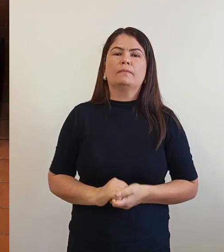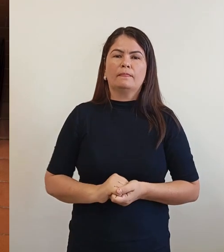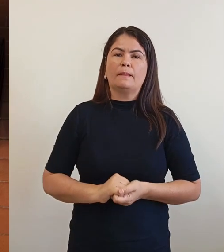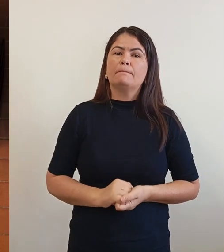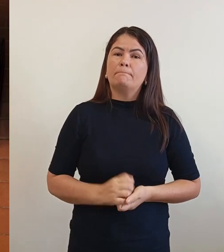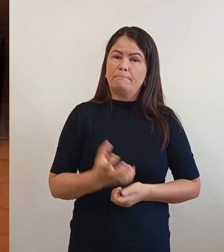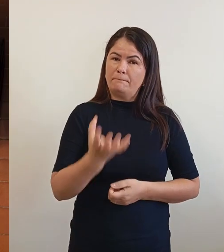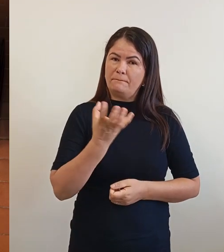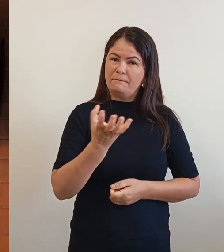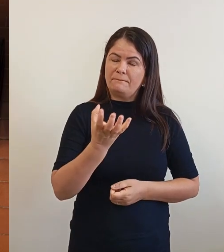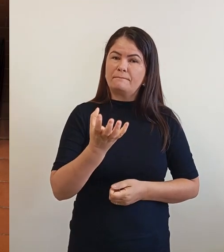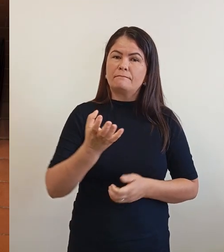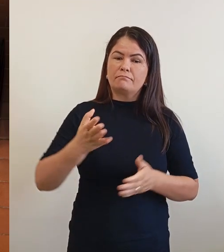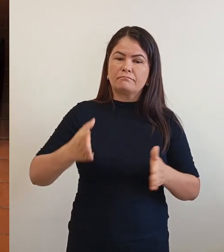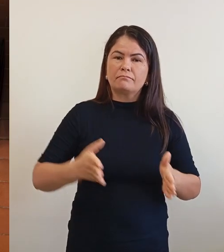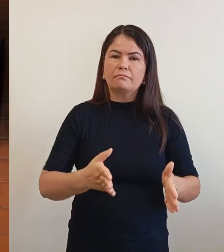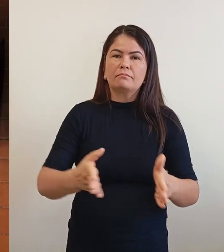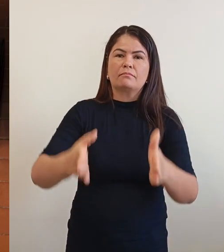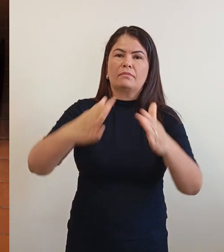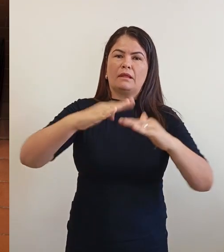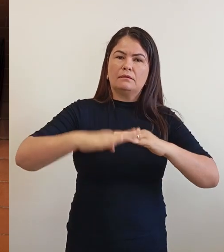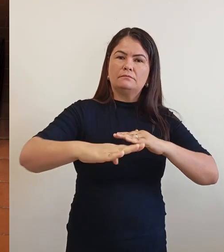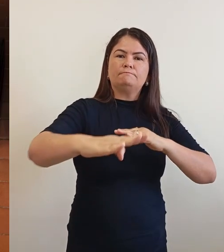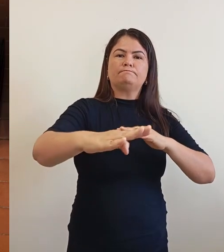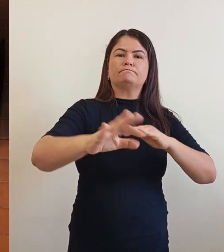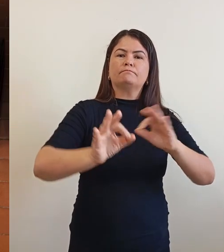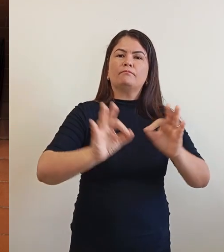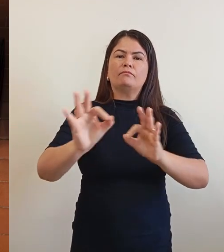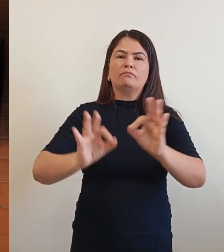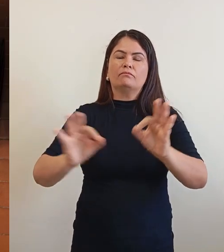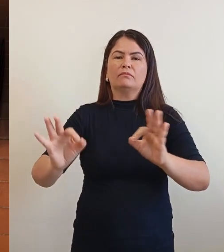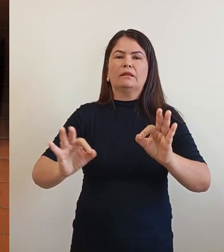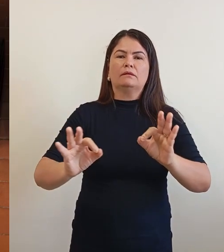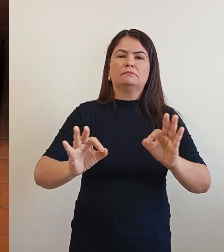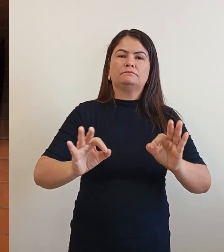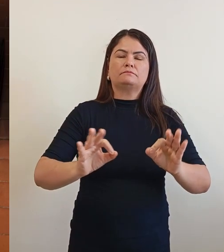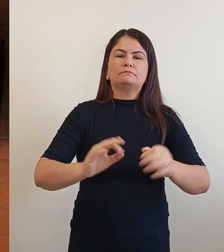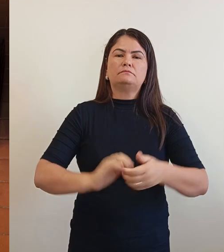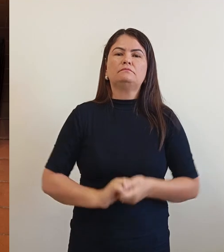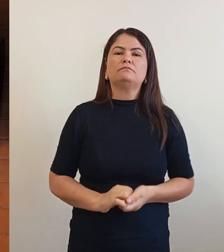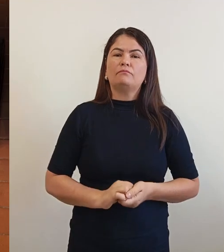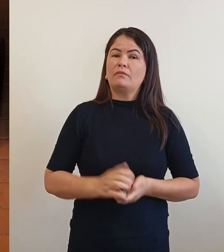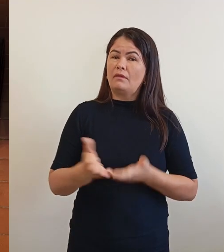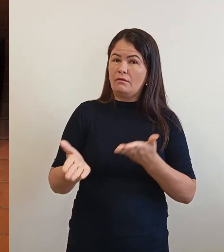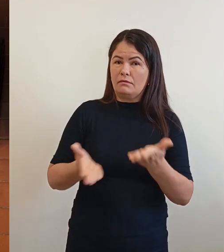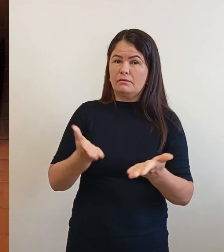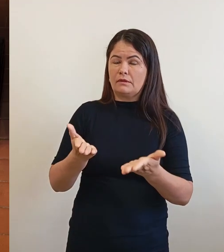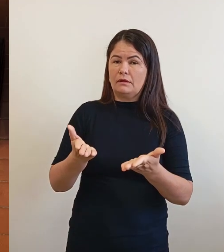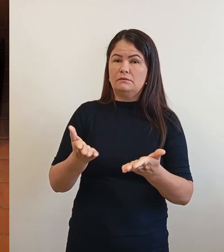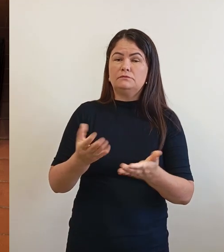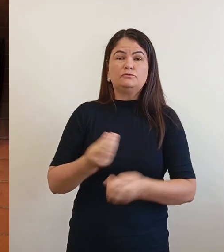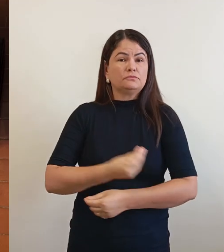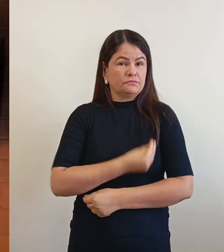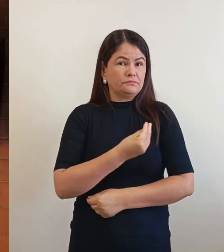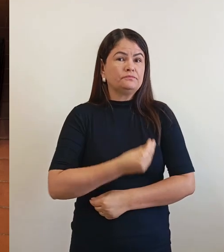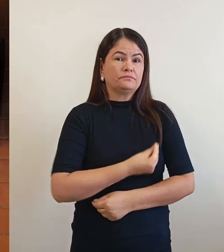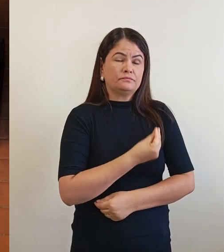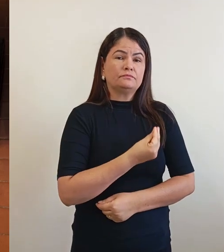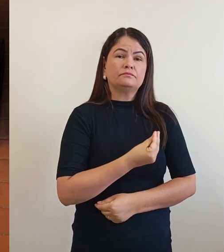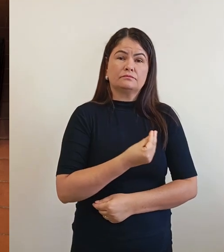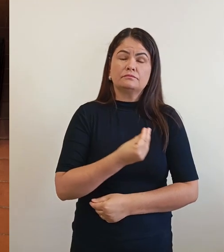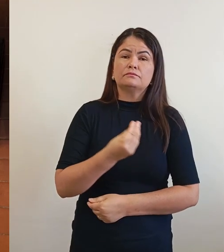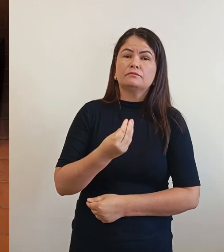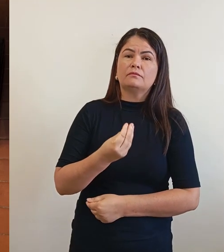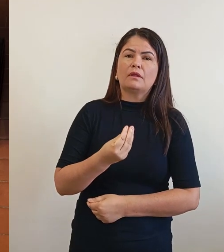cascalhando, dando condição de vida para os pequenos e grandes pessoas do meio rural.